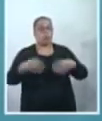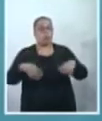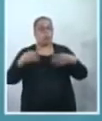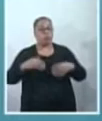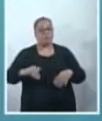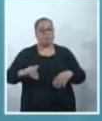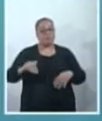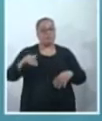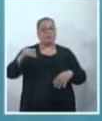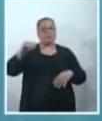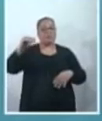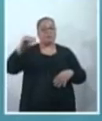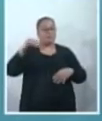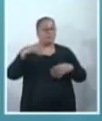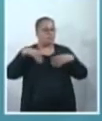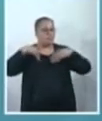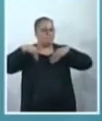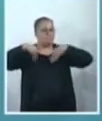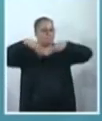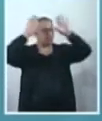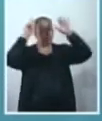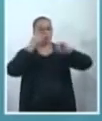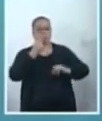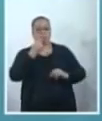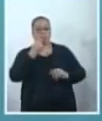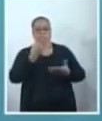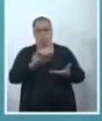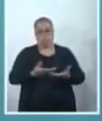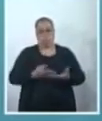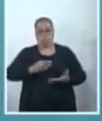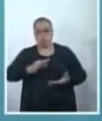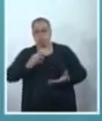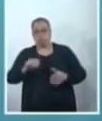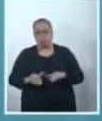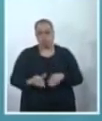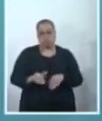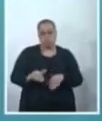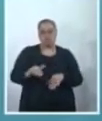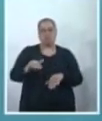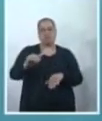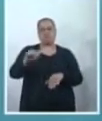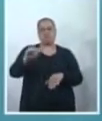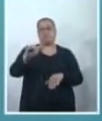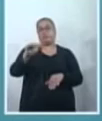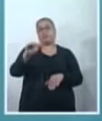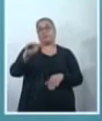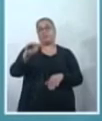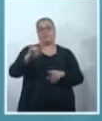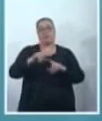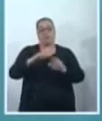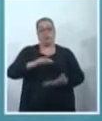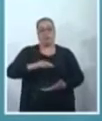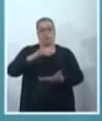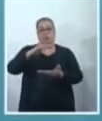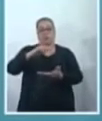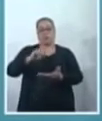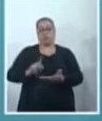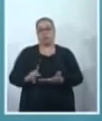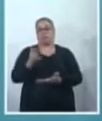o suficiente, né? A bandeira 2. Tudo subiu. Menos a quantidade de cestas básicas